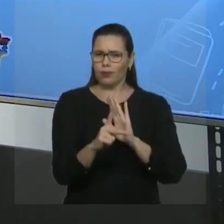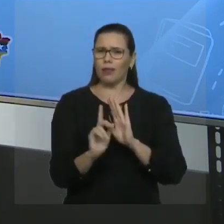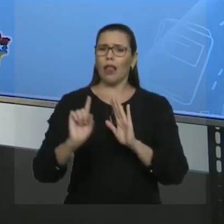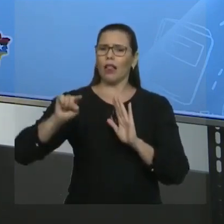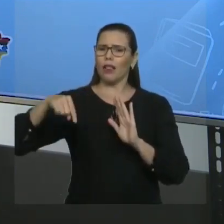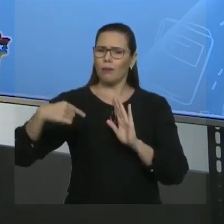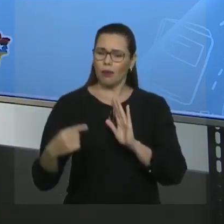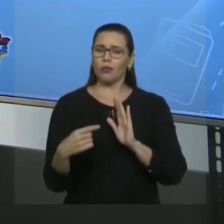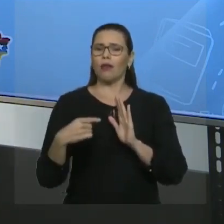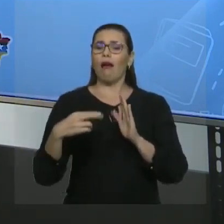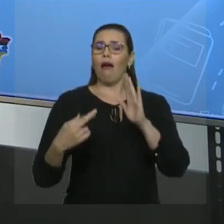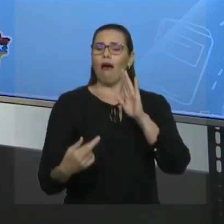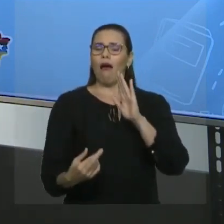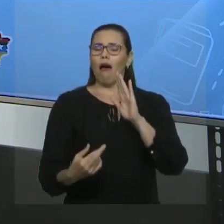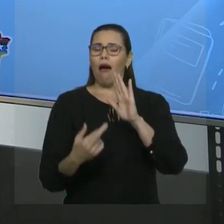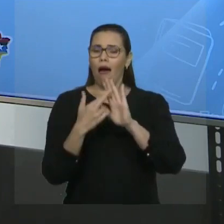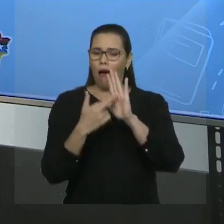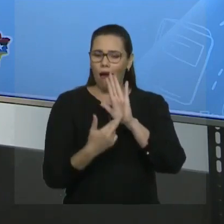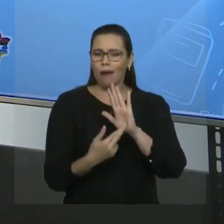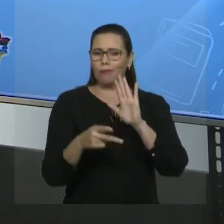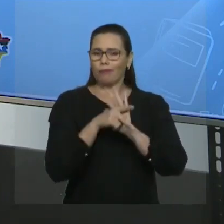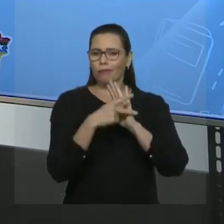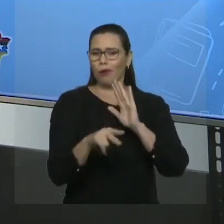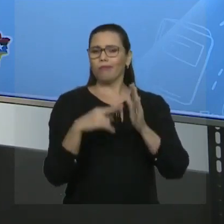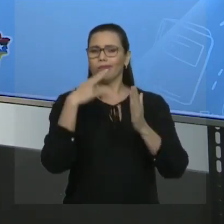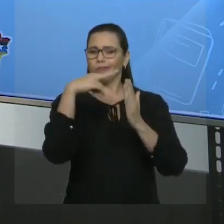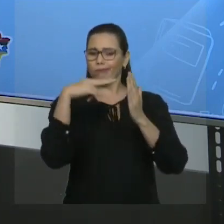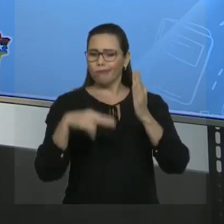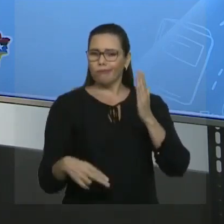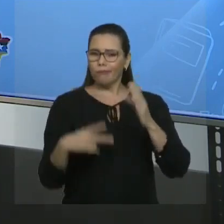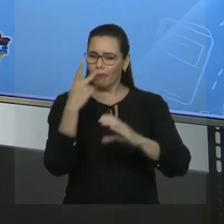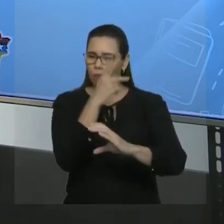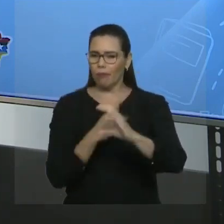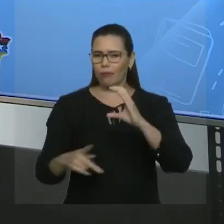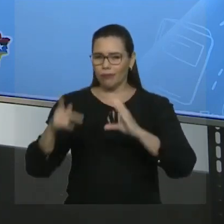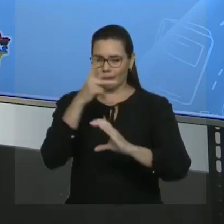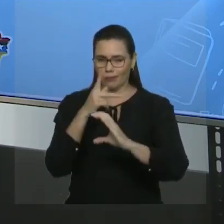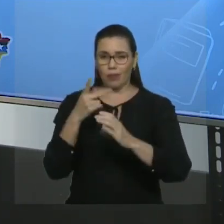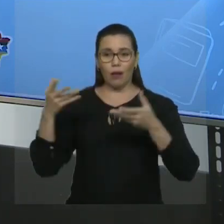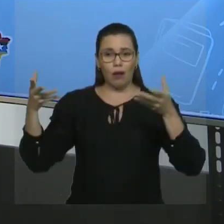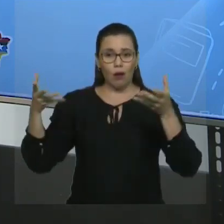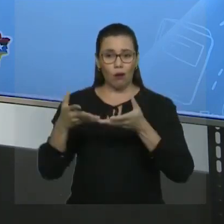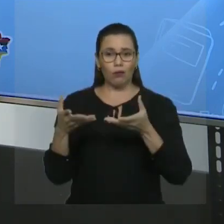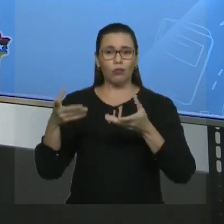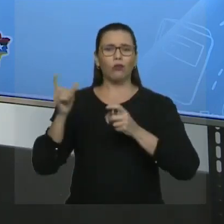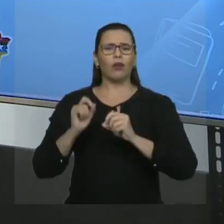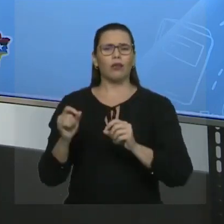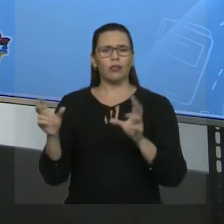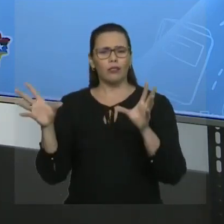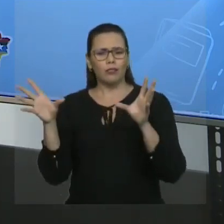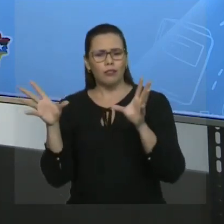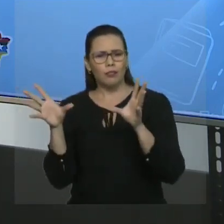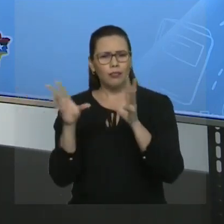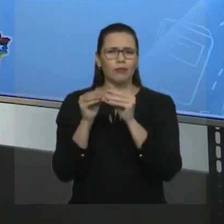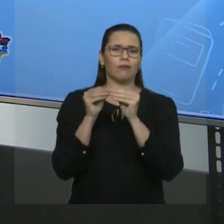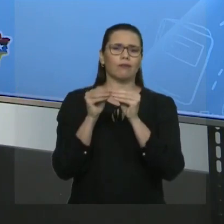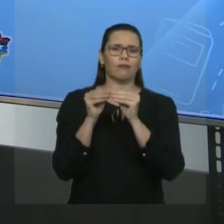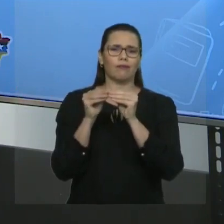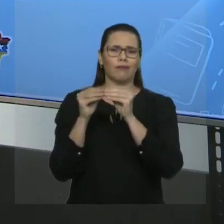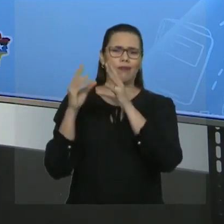a ver as regras de nomenclatura. Tudo bem? Então hoje nós vamos consolidar, fechar os nossos